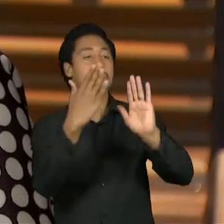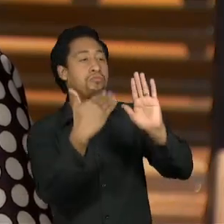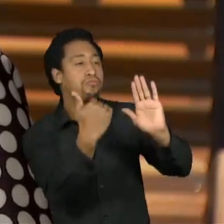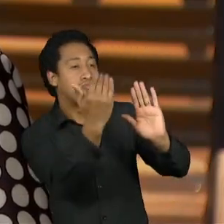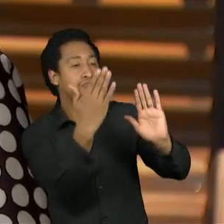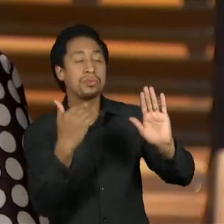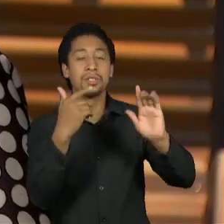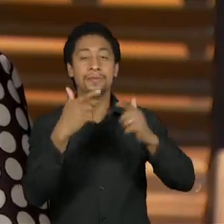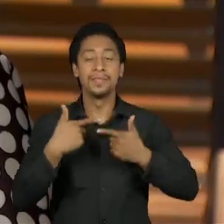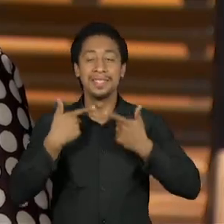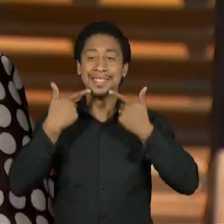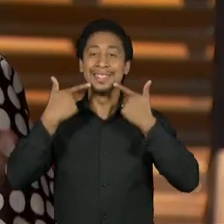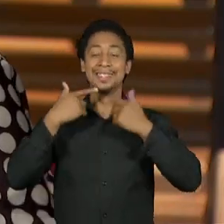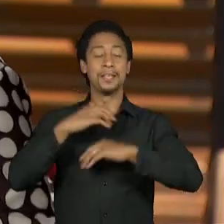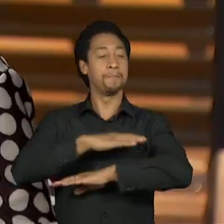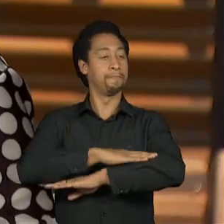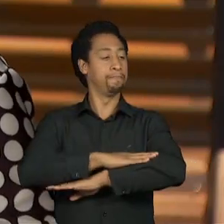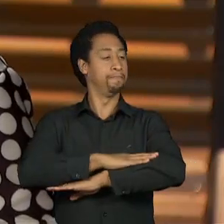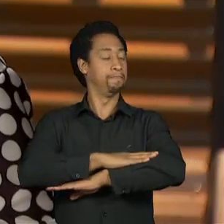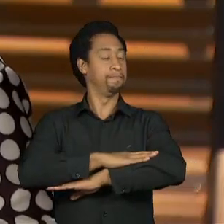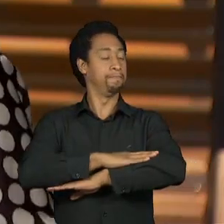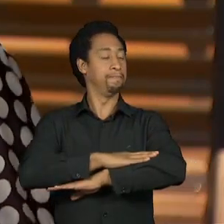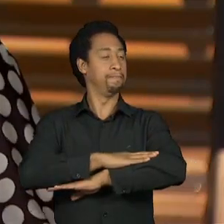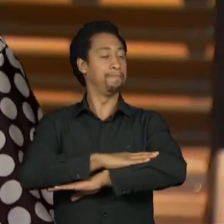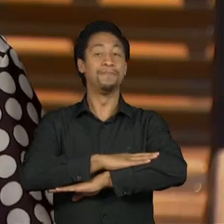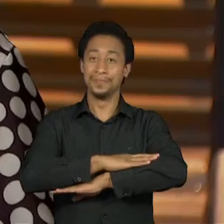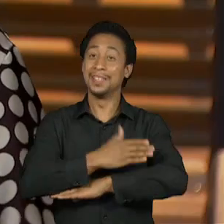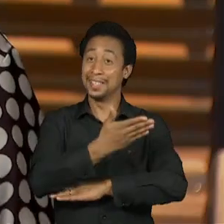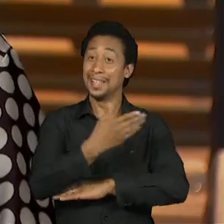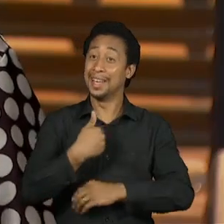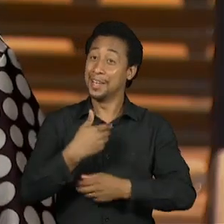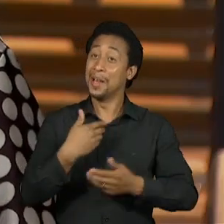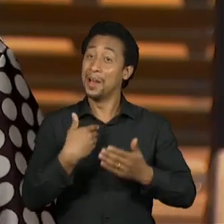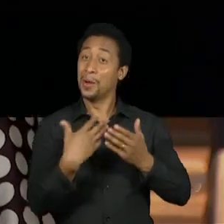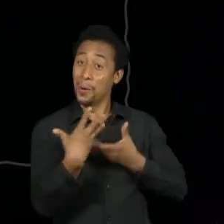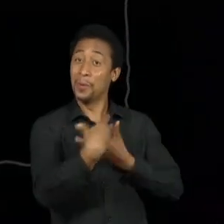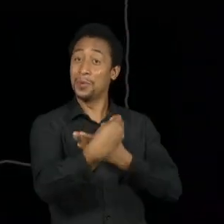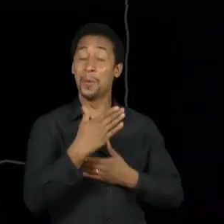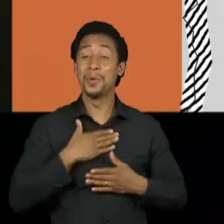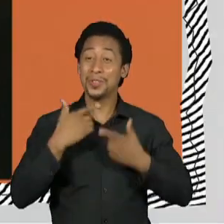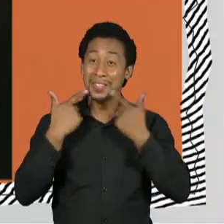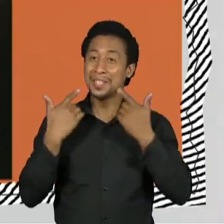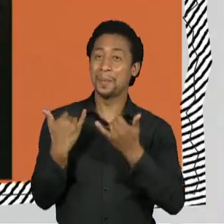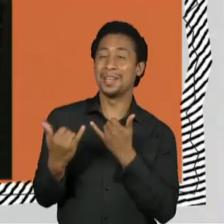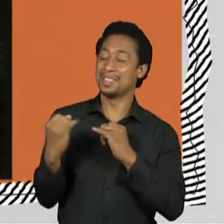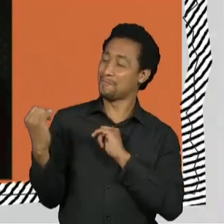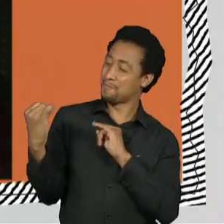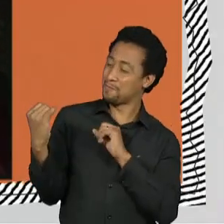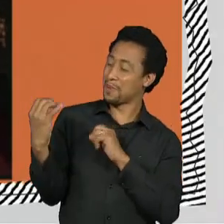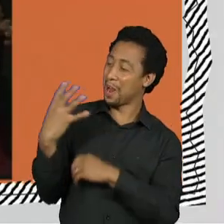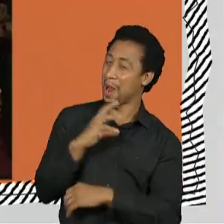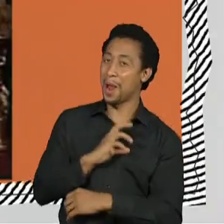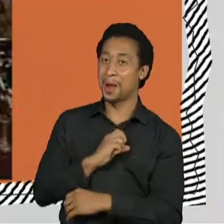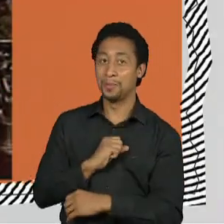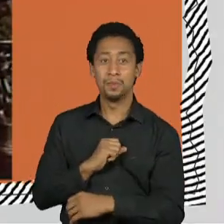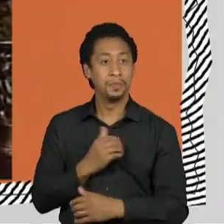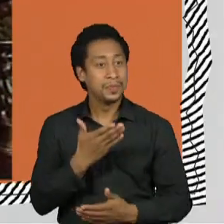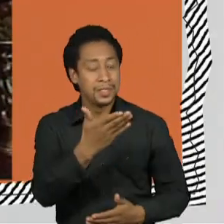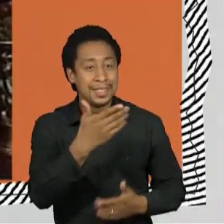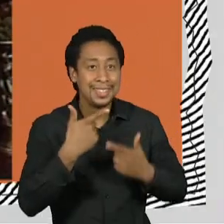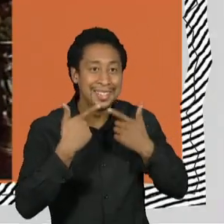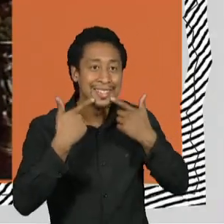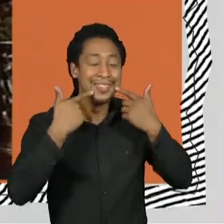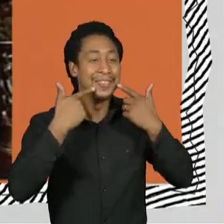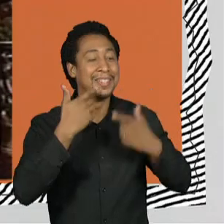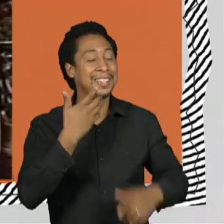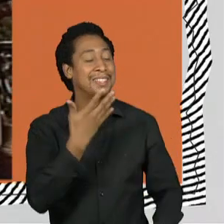ele se inspirou no meu sorriso. Como se eu tivesse tido um casinho de amor com o Leonardo da Vinci. Mas que sorriso doce você tem,